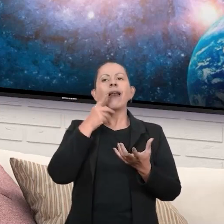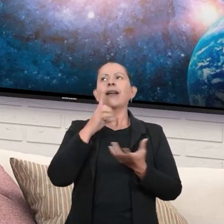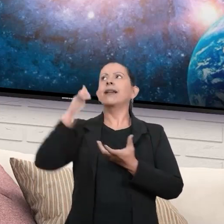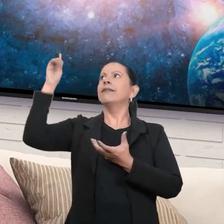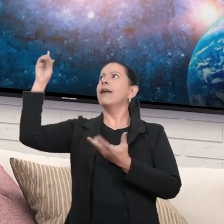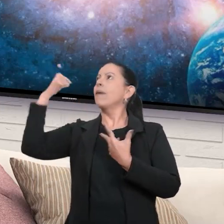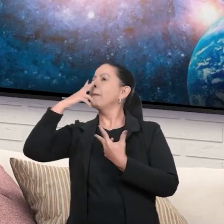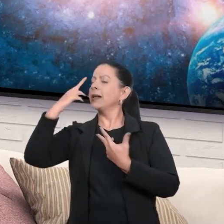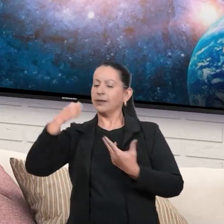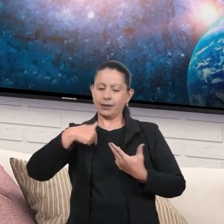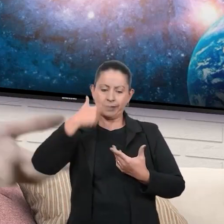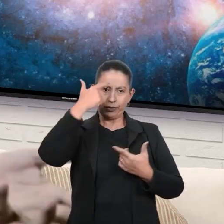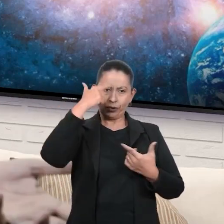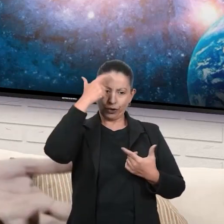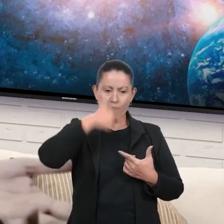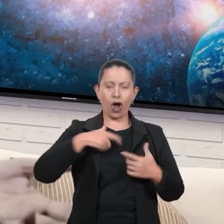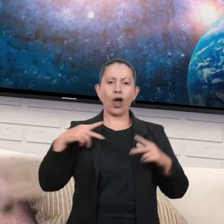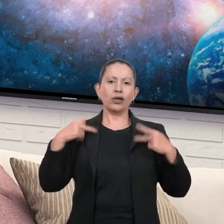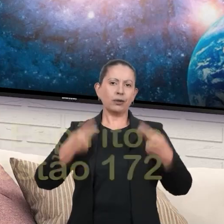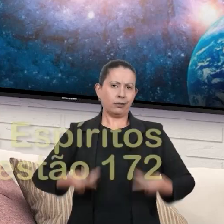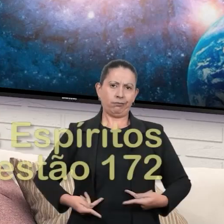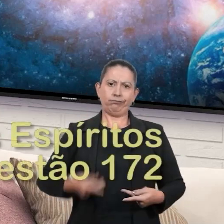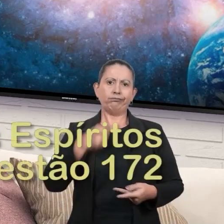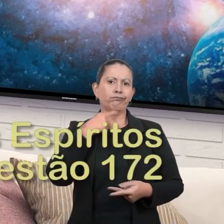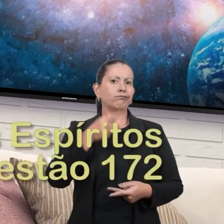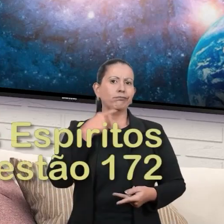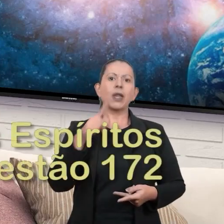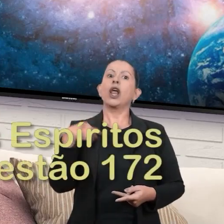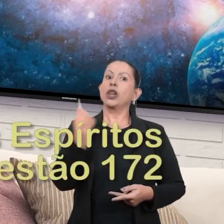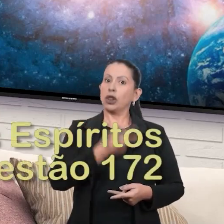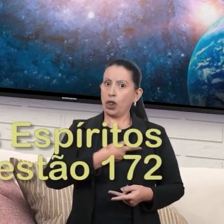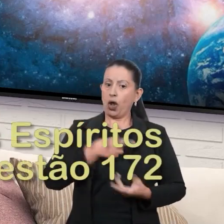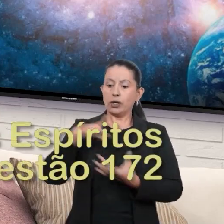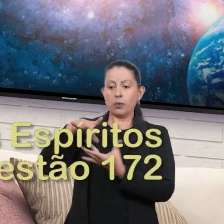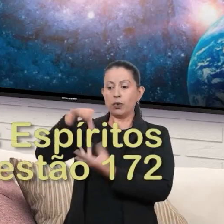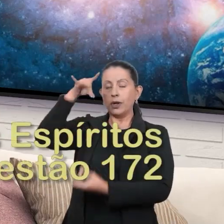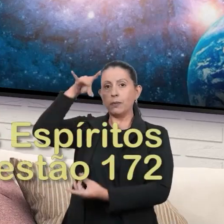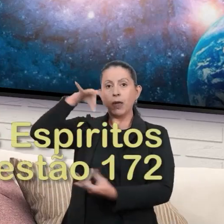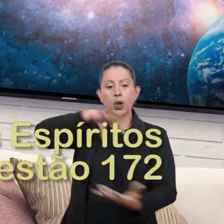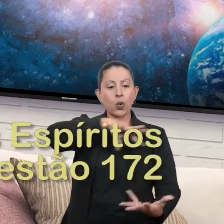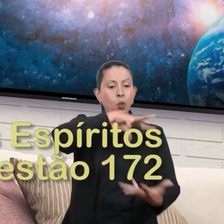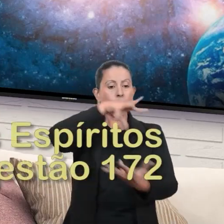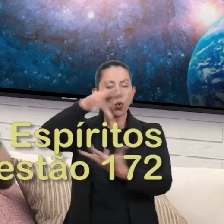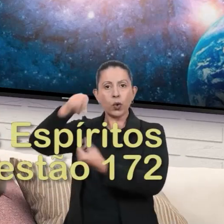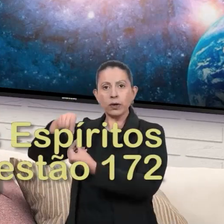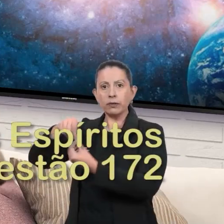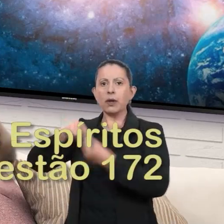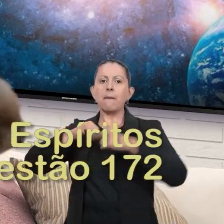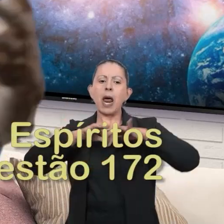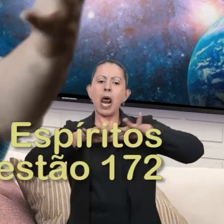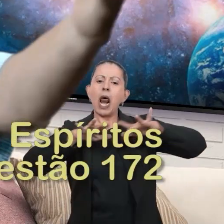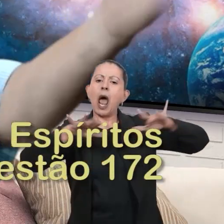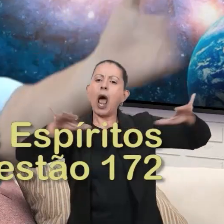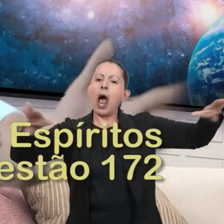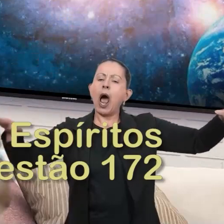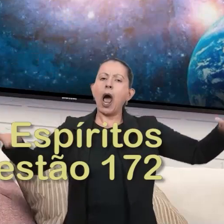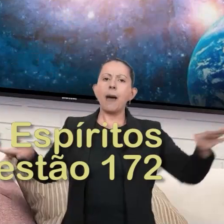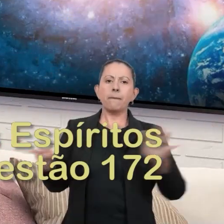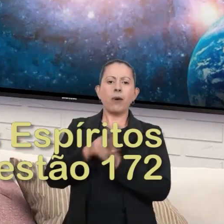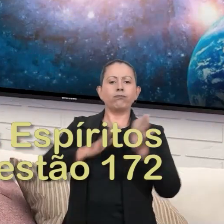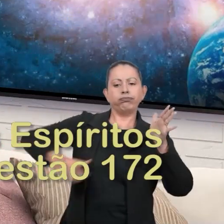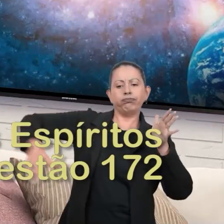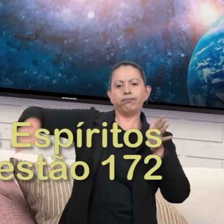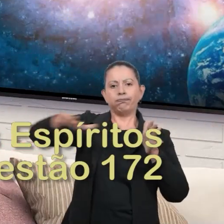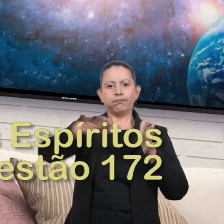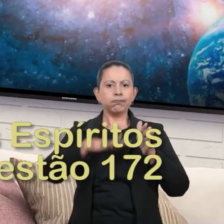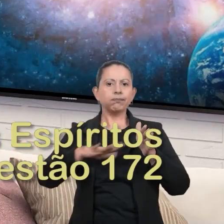na sua imagem do homem, né? Somos espíritos universais, espalhados pelas vastidões do